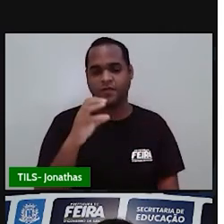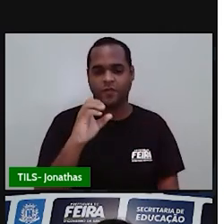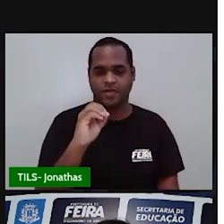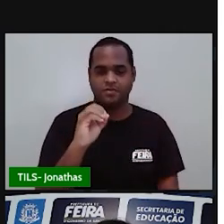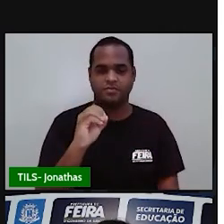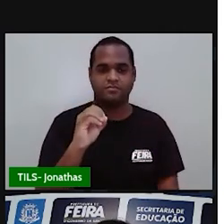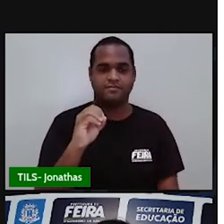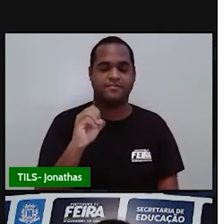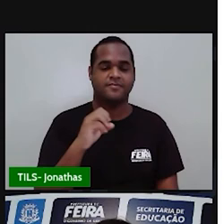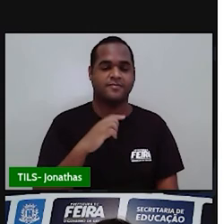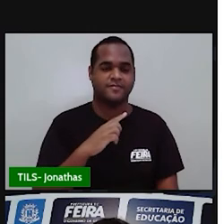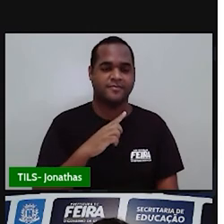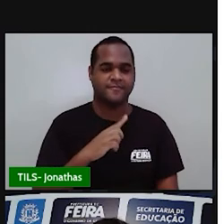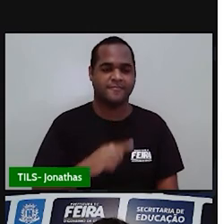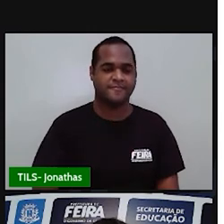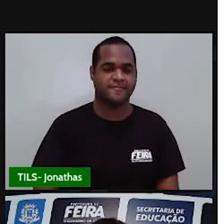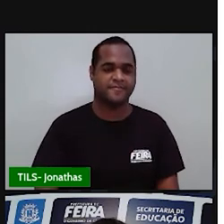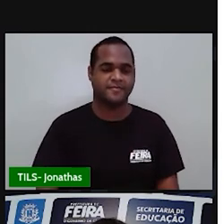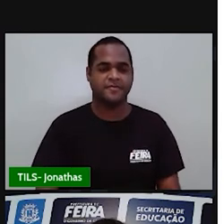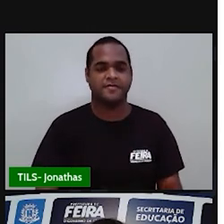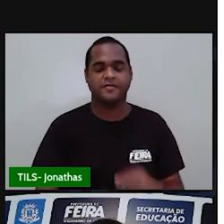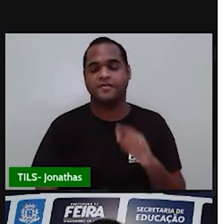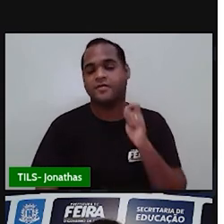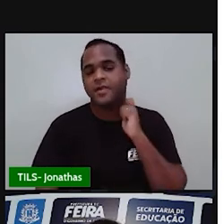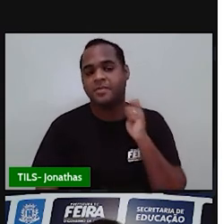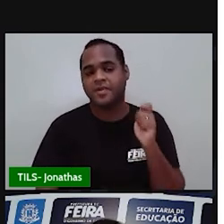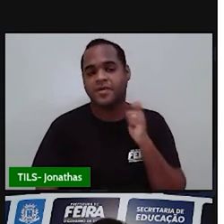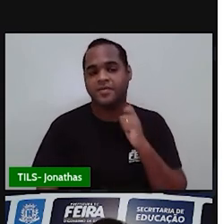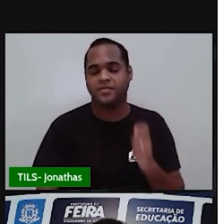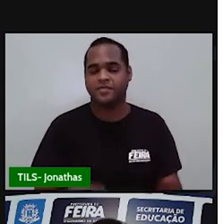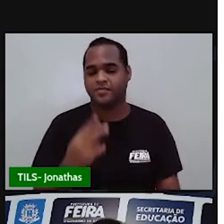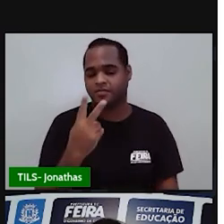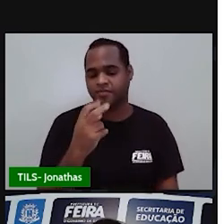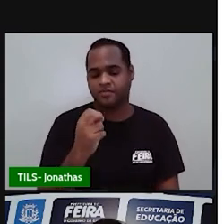kWh. Em abril de 2019